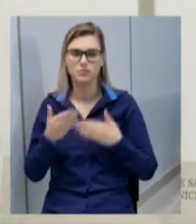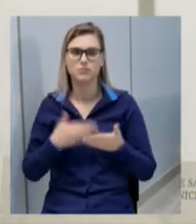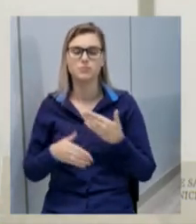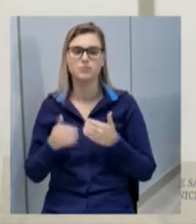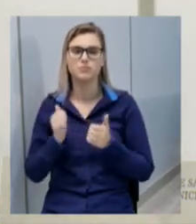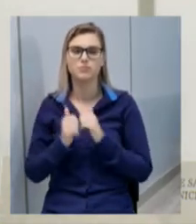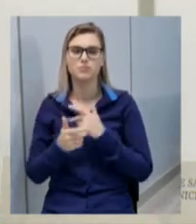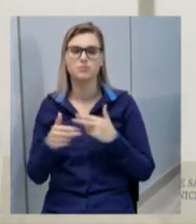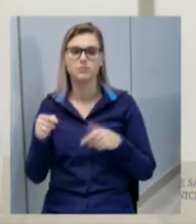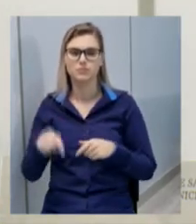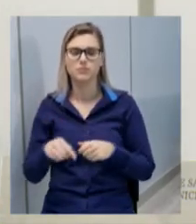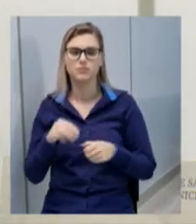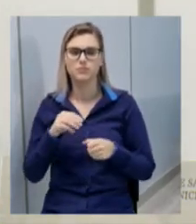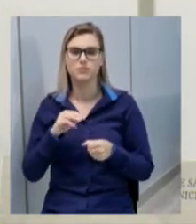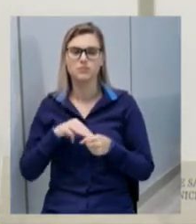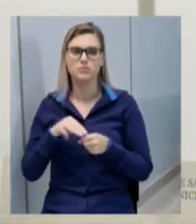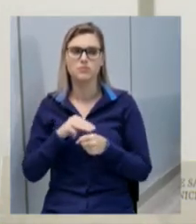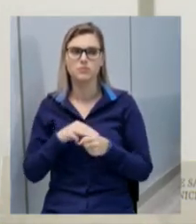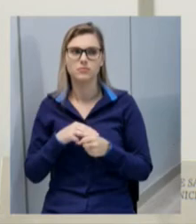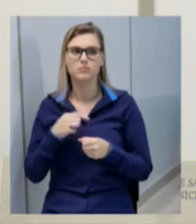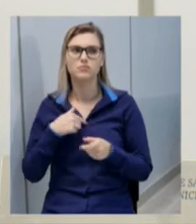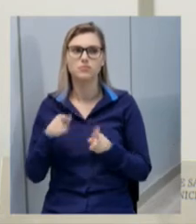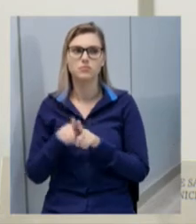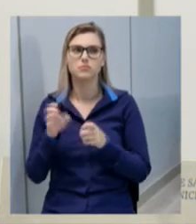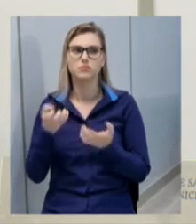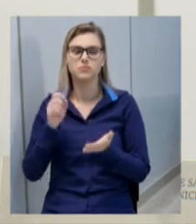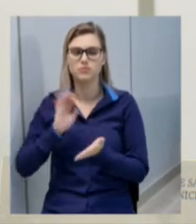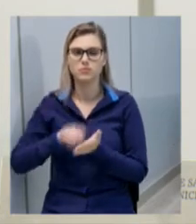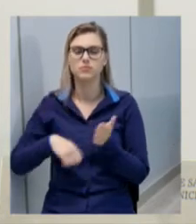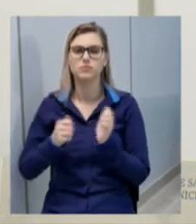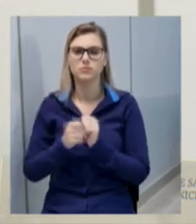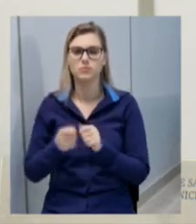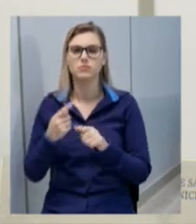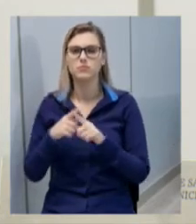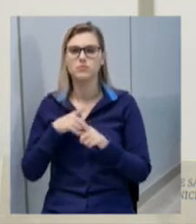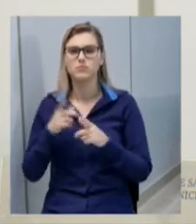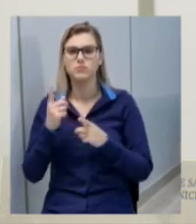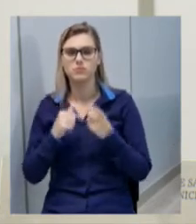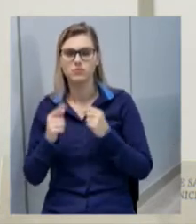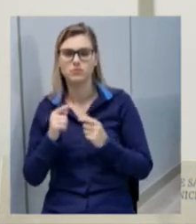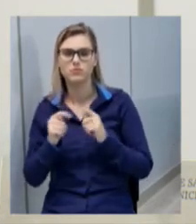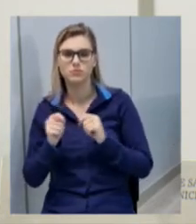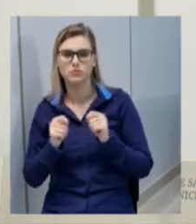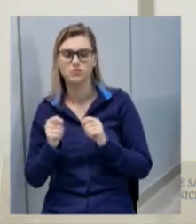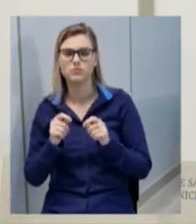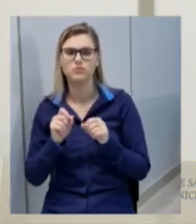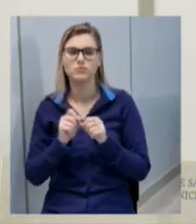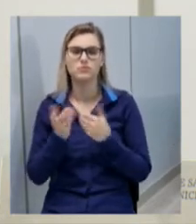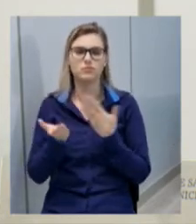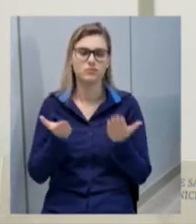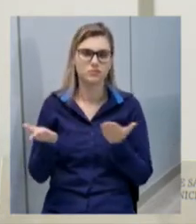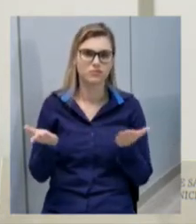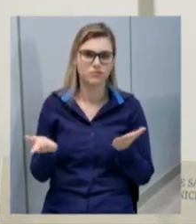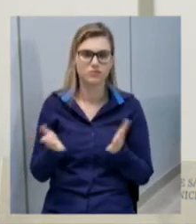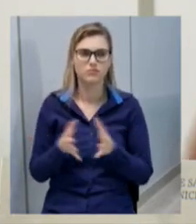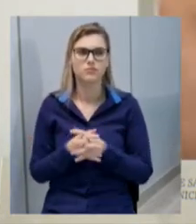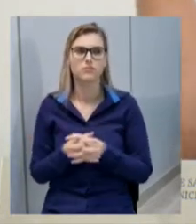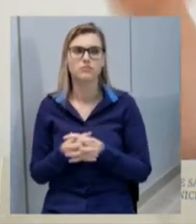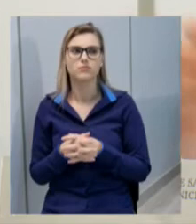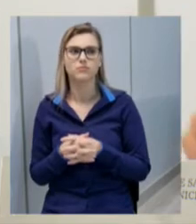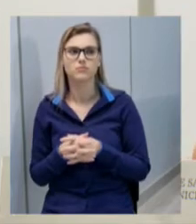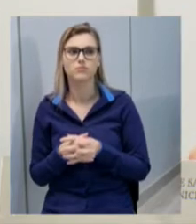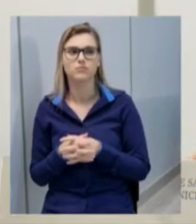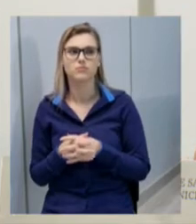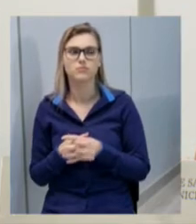possível subscrever porque vem na intenção além de fazer a economia desgaste ter que estar fazendo licitação para estar